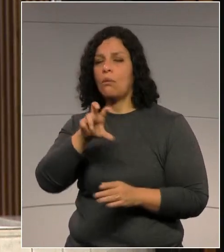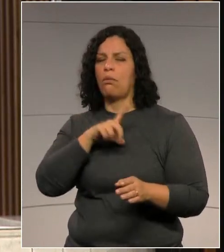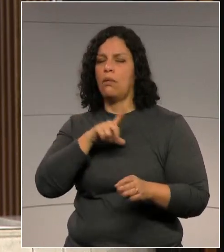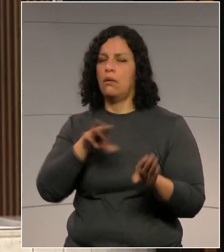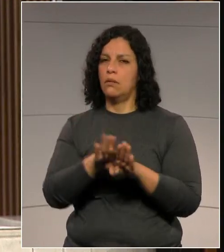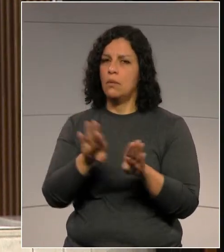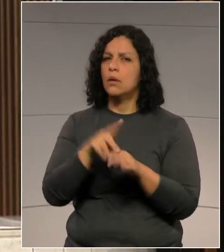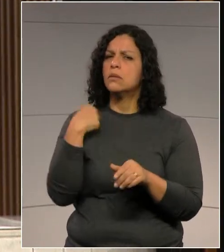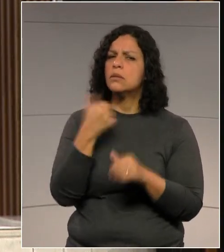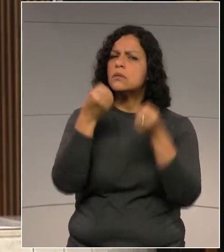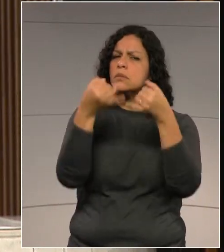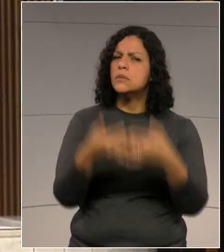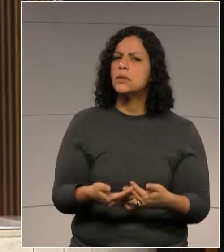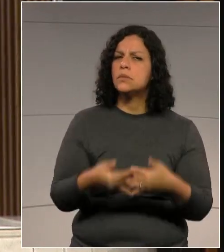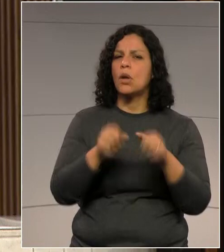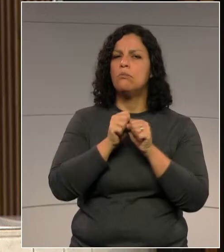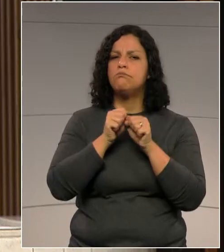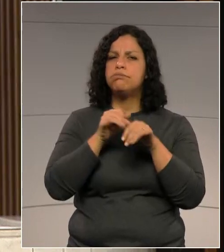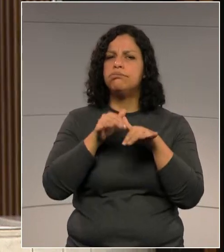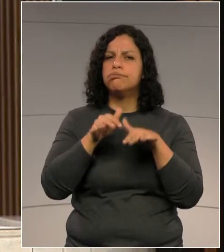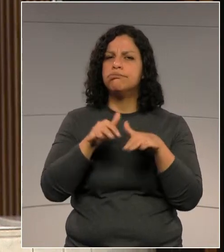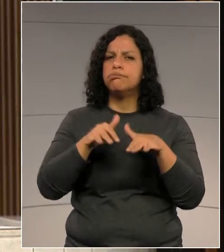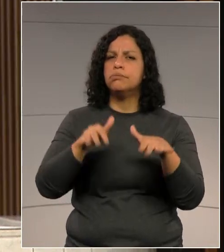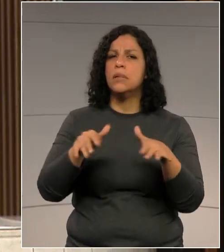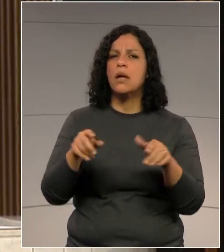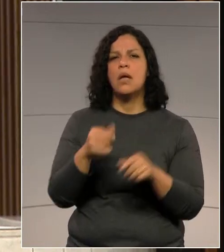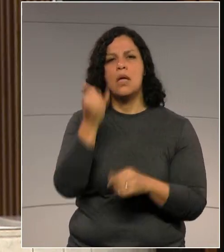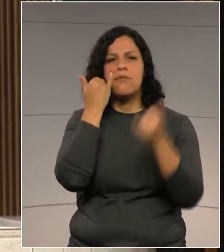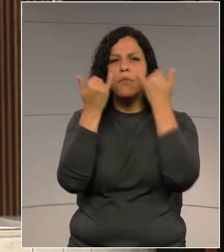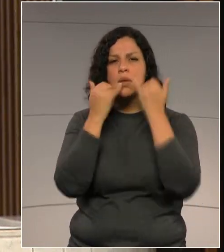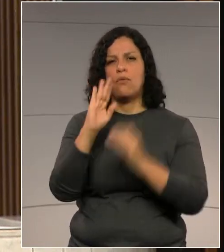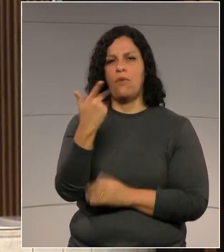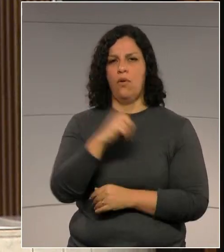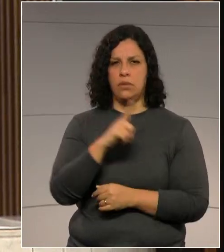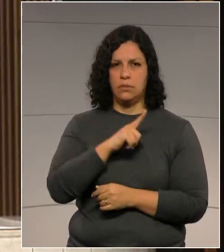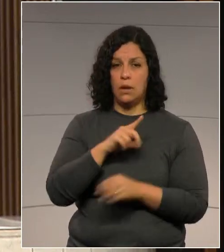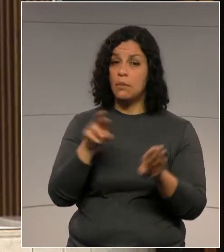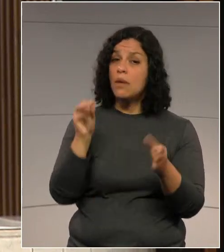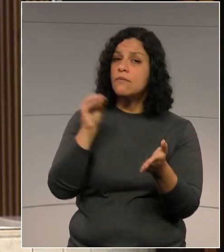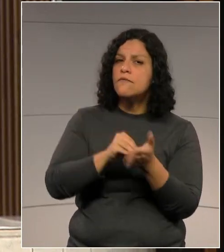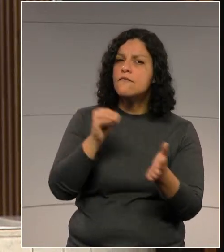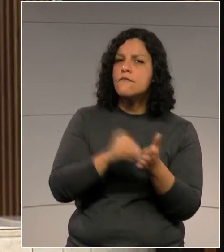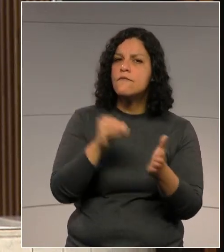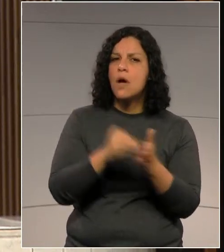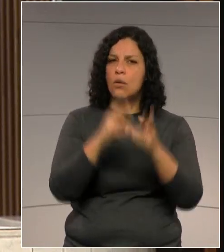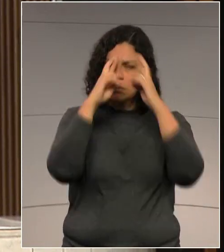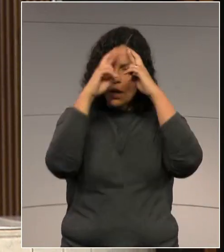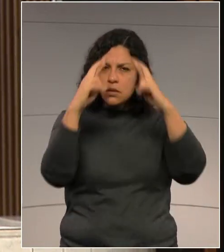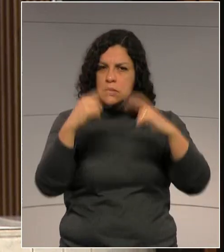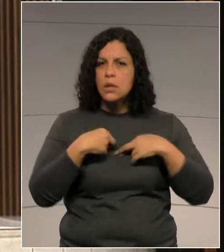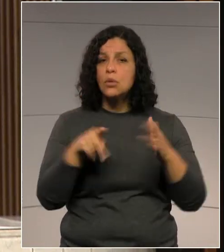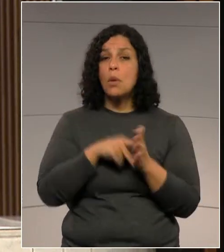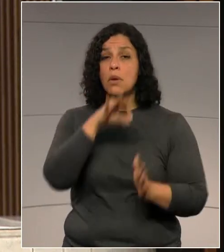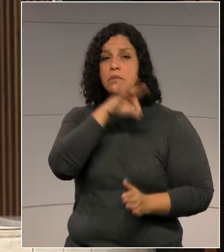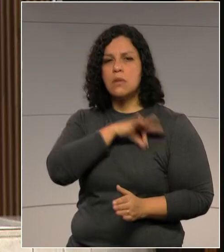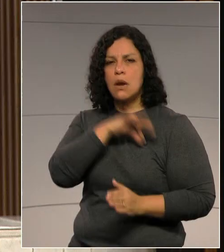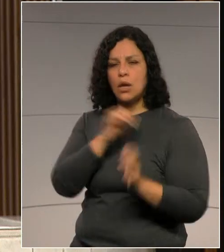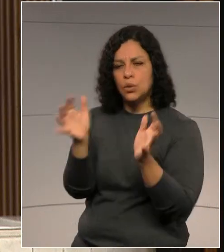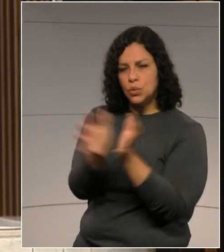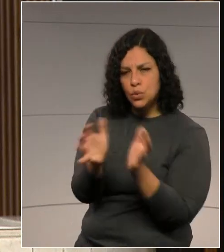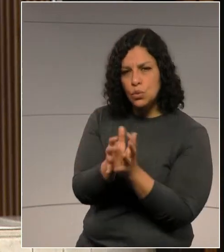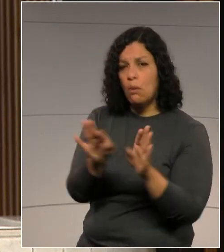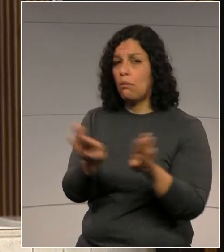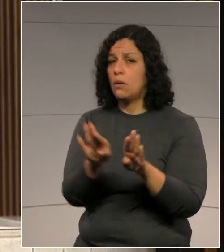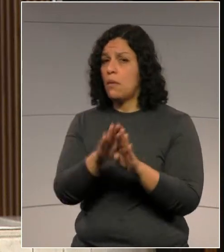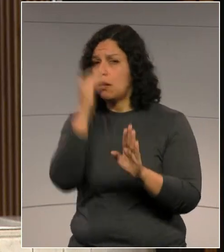a proliferação cada vez maior de fake news, o desrespeito ao piso salarial da categoria, o não